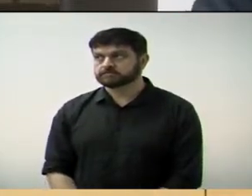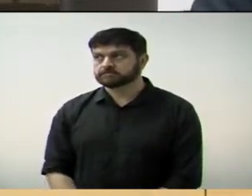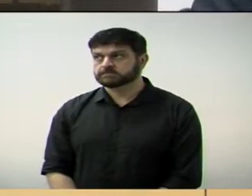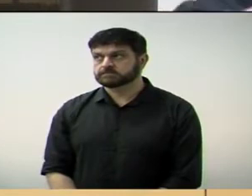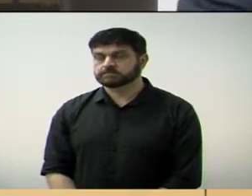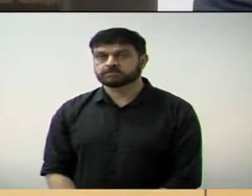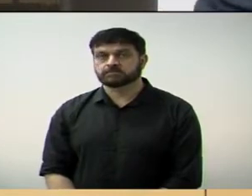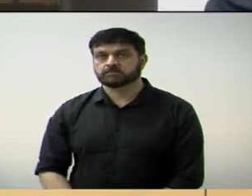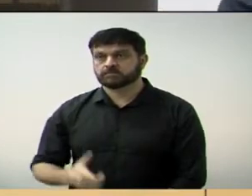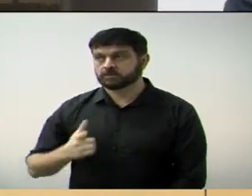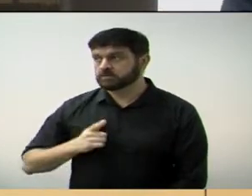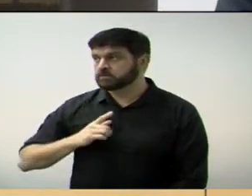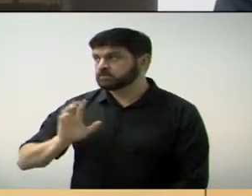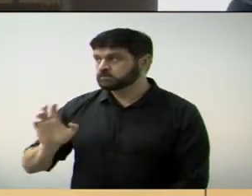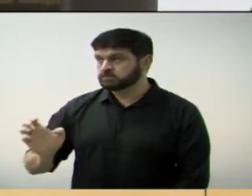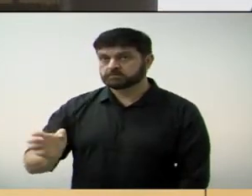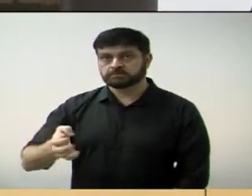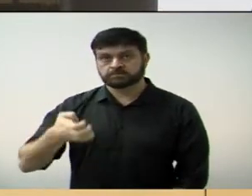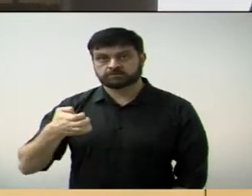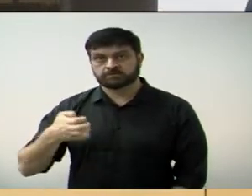Com a palavra o vereador Tiguila.